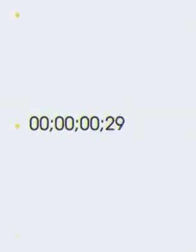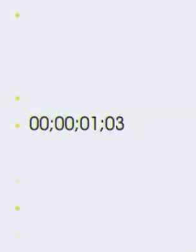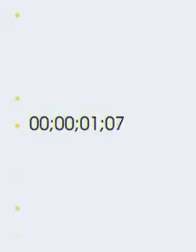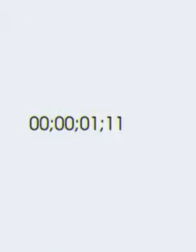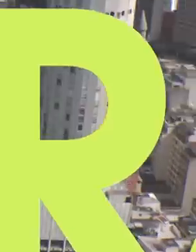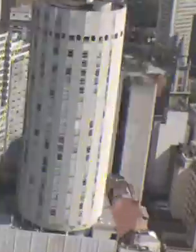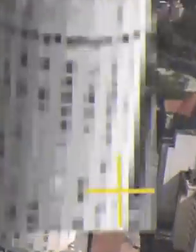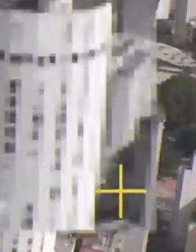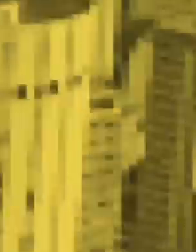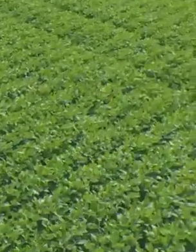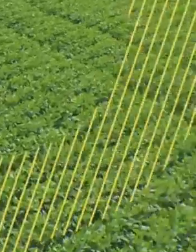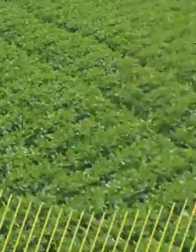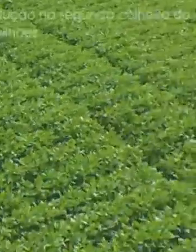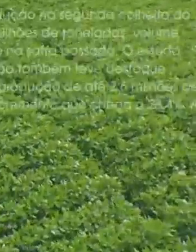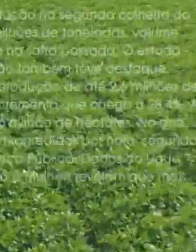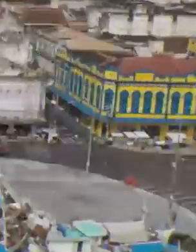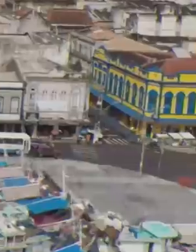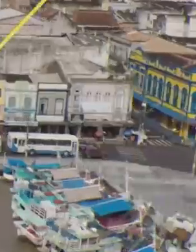Acompanhe a gente também